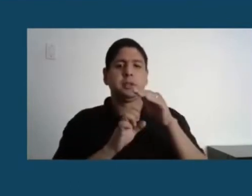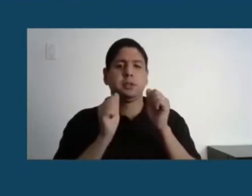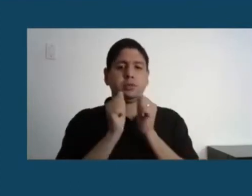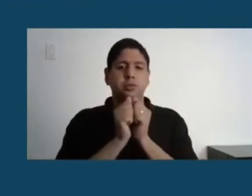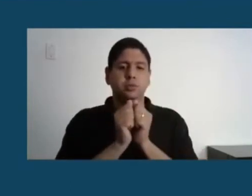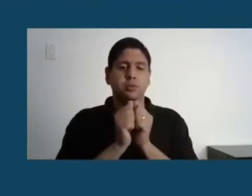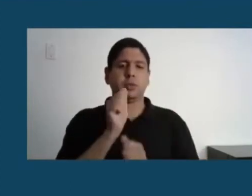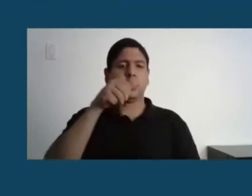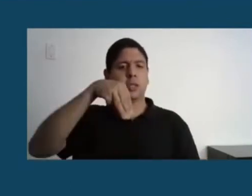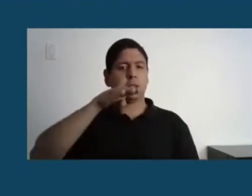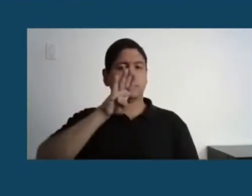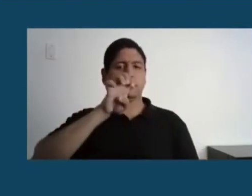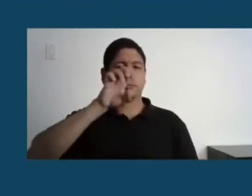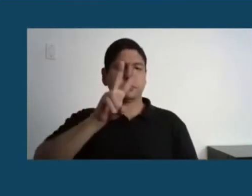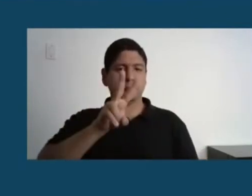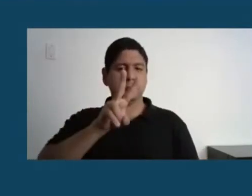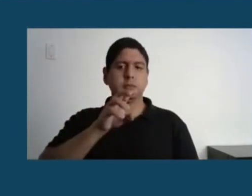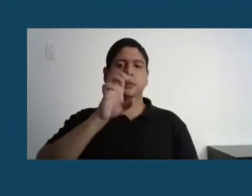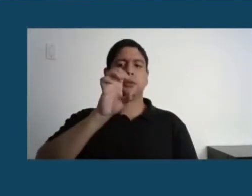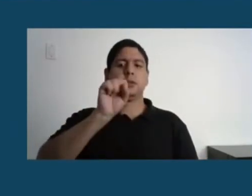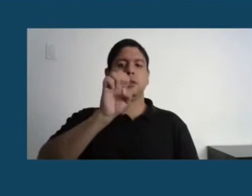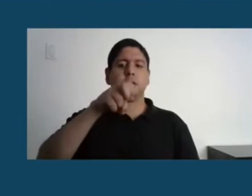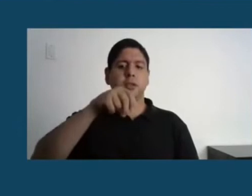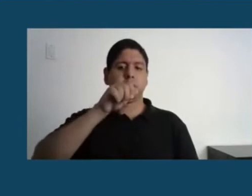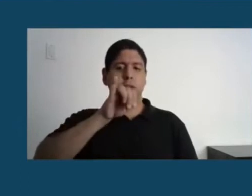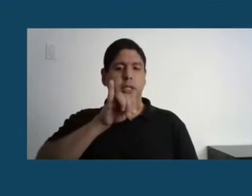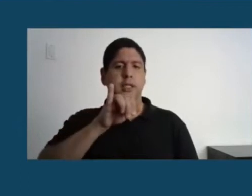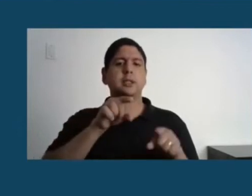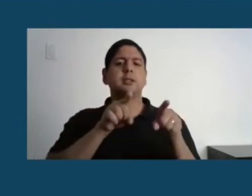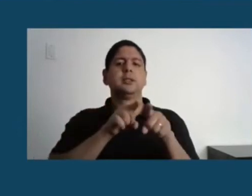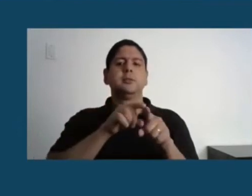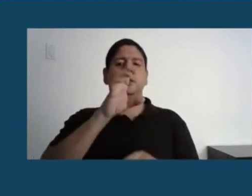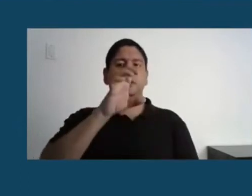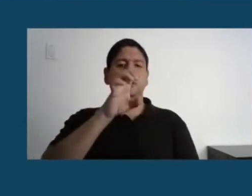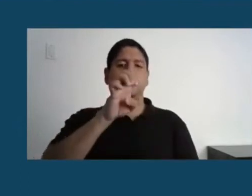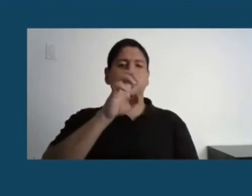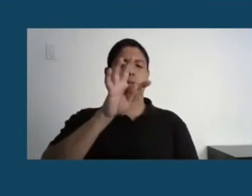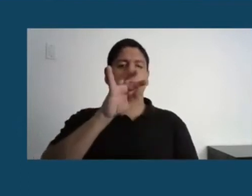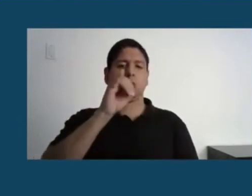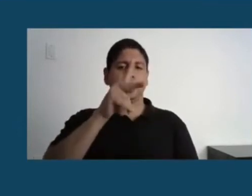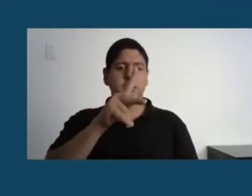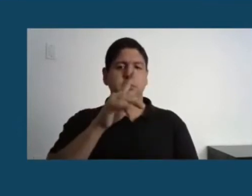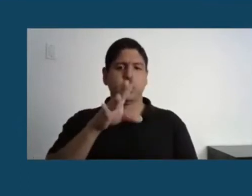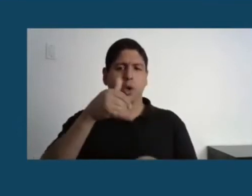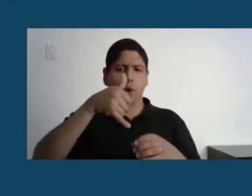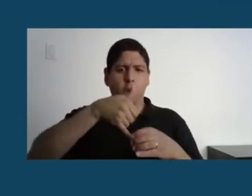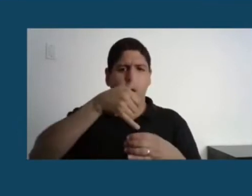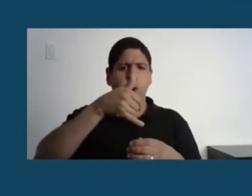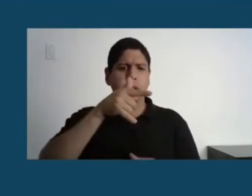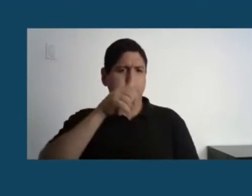Senai Cetiquit. Então, não é mais um parque que atua simplesmente na área de óleo e gás. Temos programas de startup,